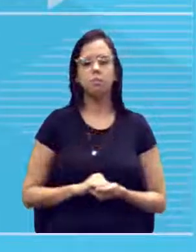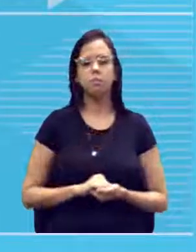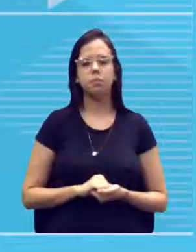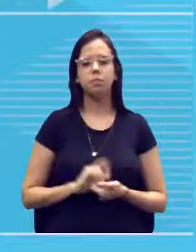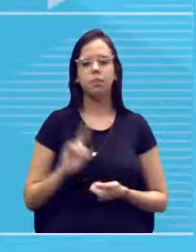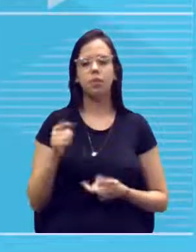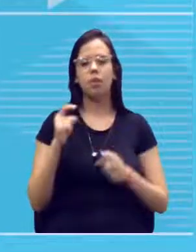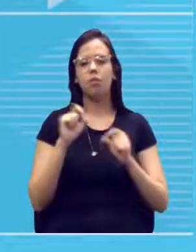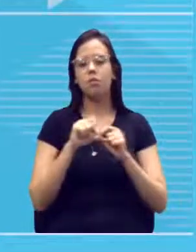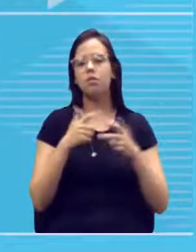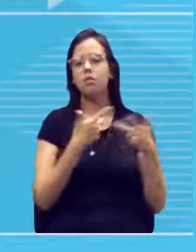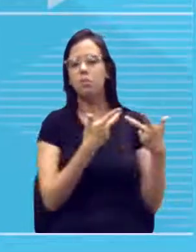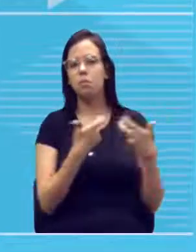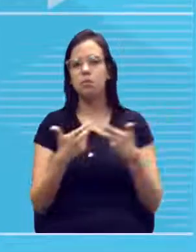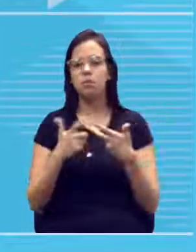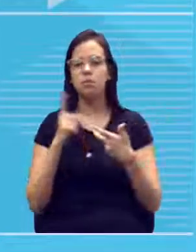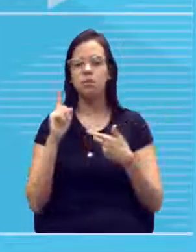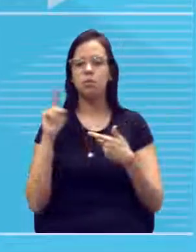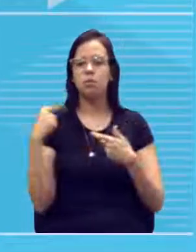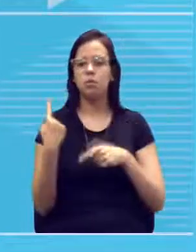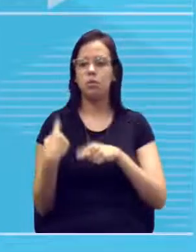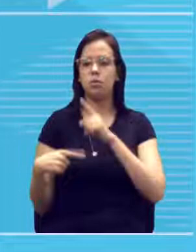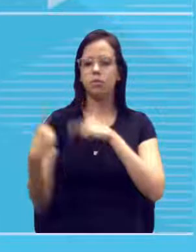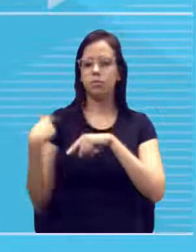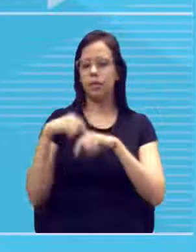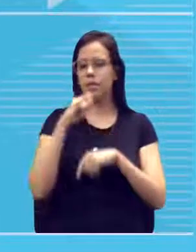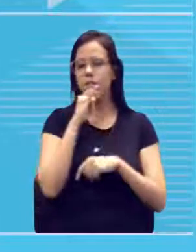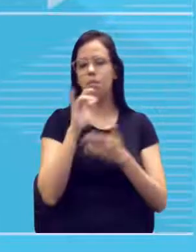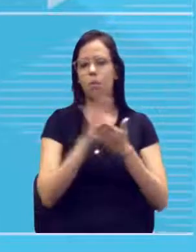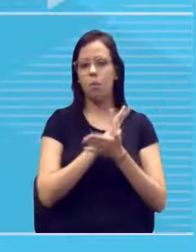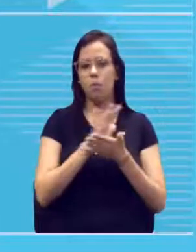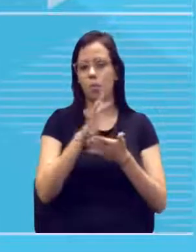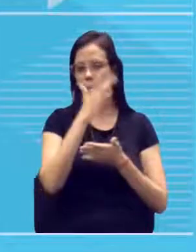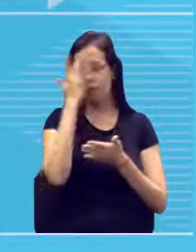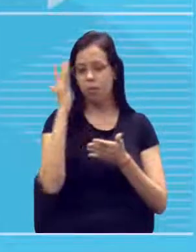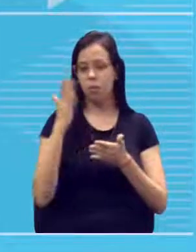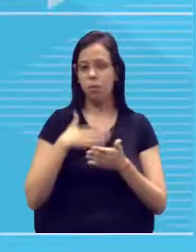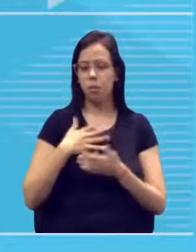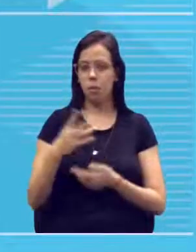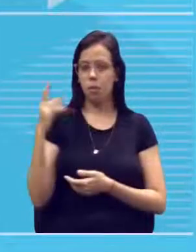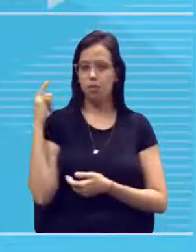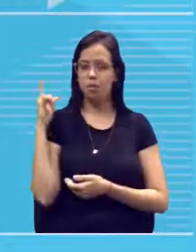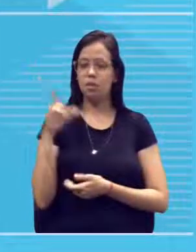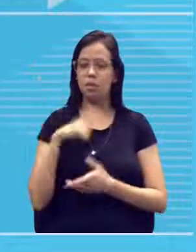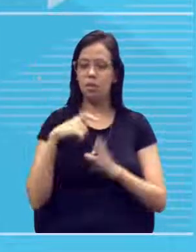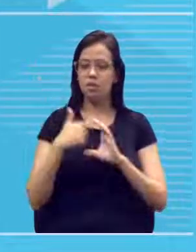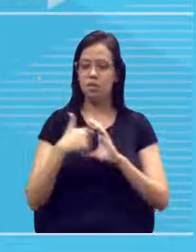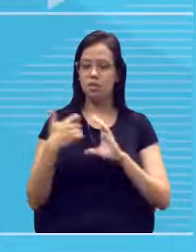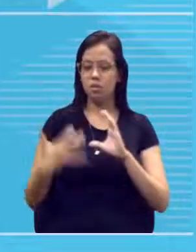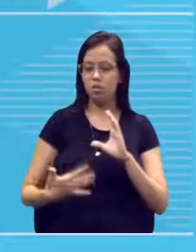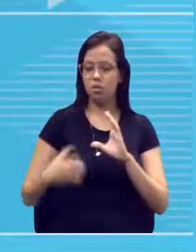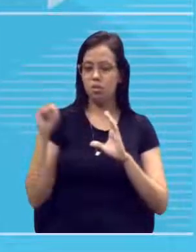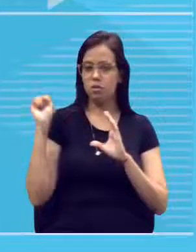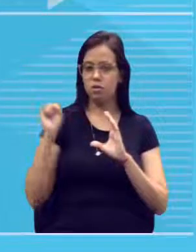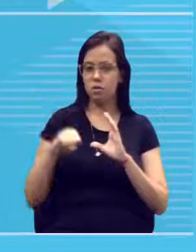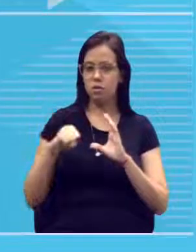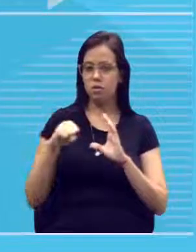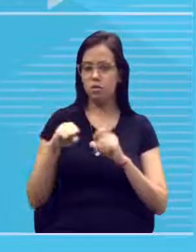leitura dos nossos antepassados. Alguém do meu passado teve essa característica? Sim,